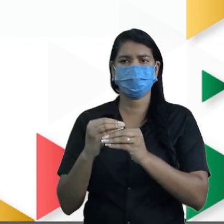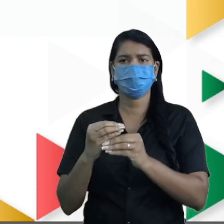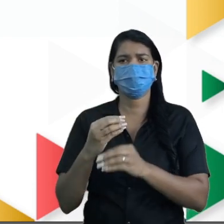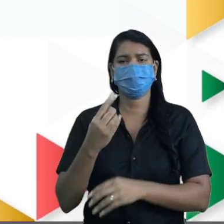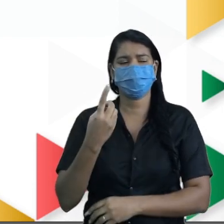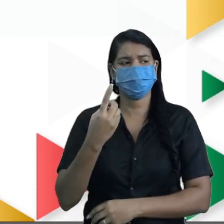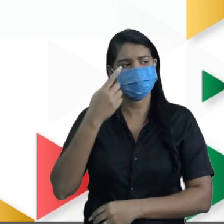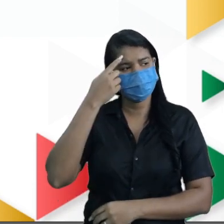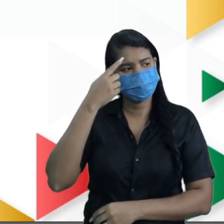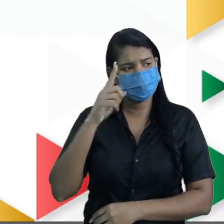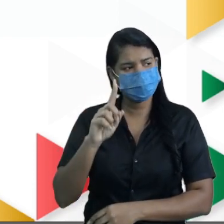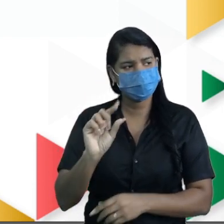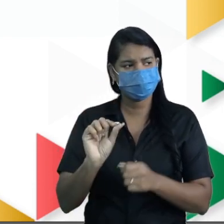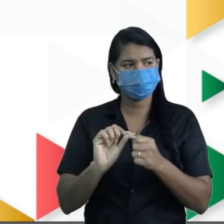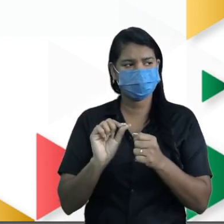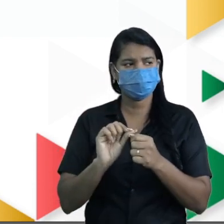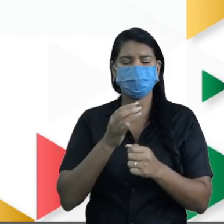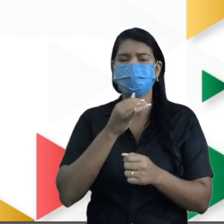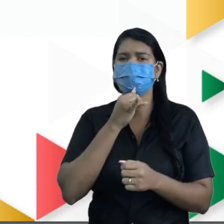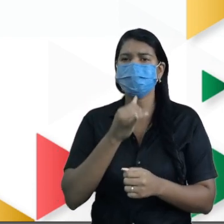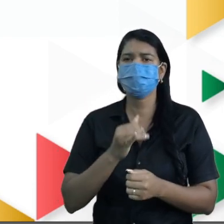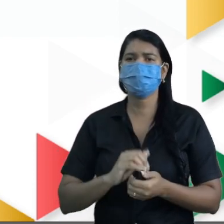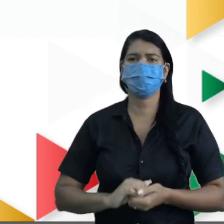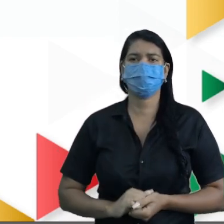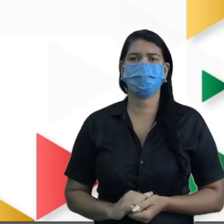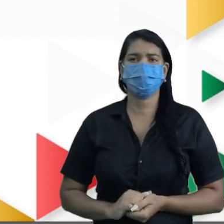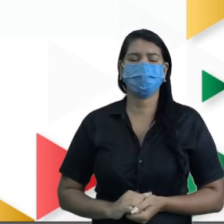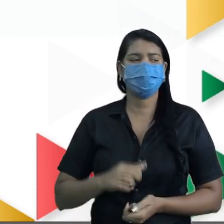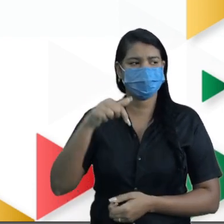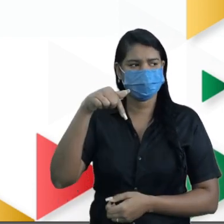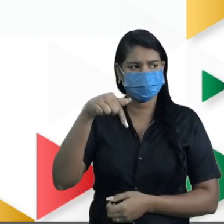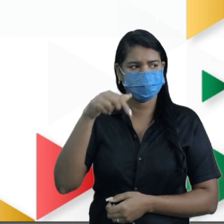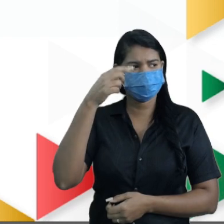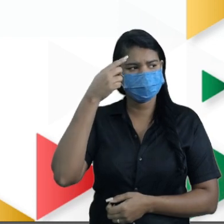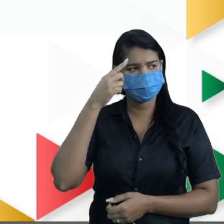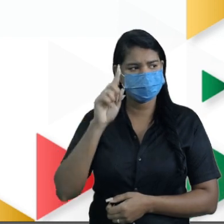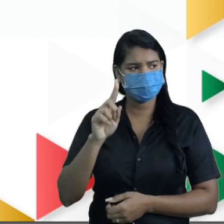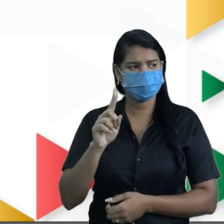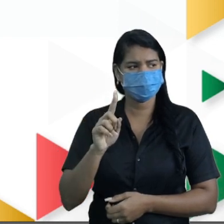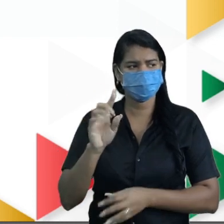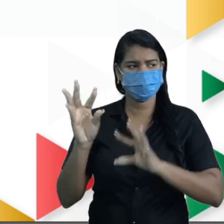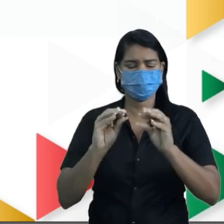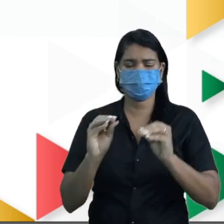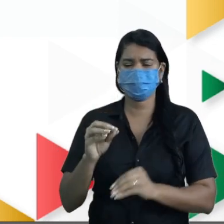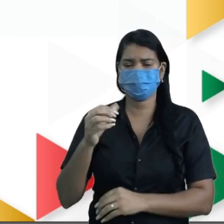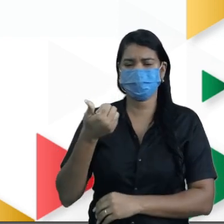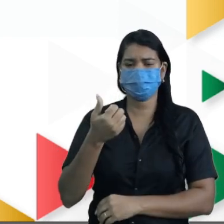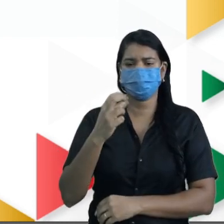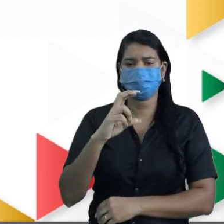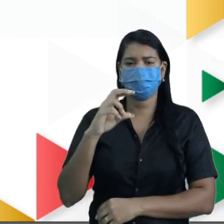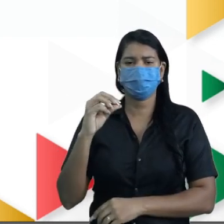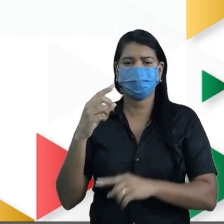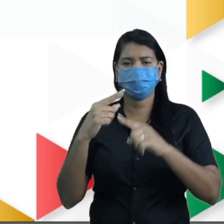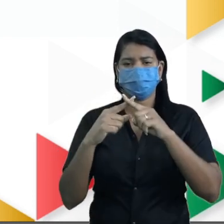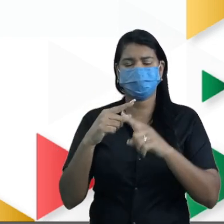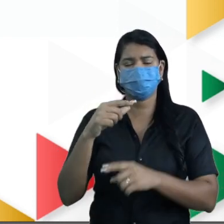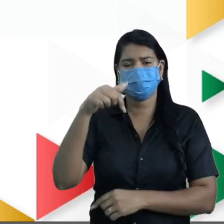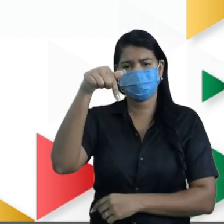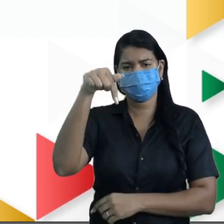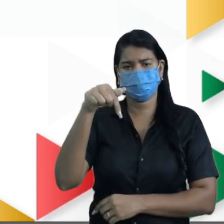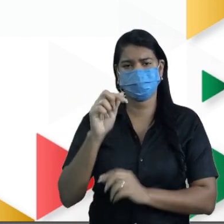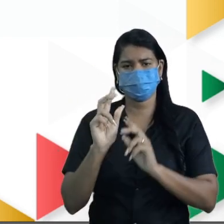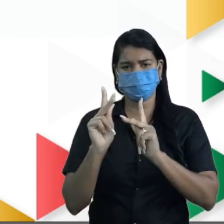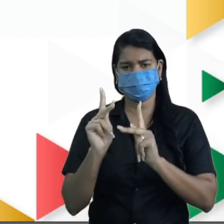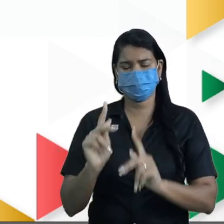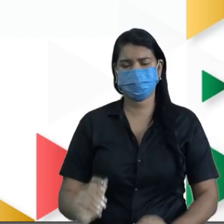fez isso durante sete dias, a gente vai pegar 150 vezes 7. Tranquilo? Tá